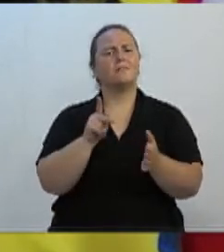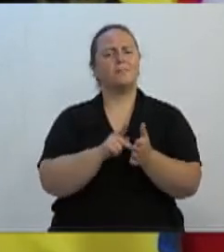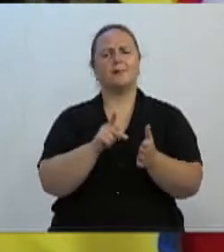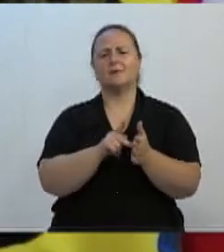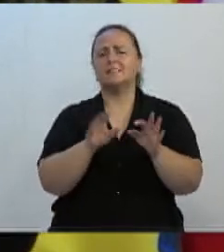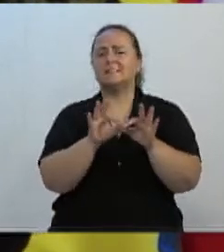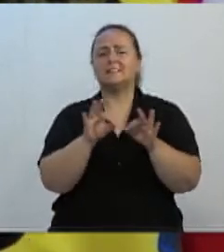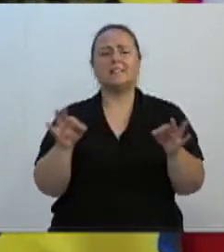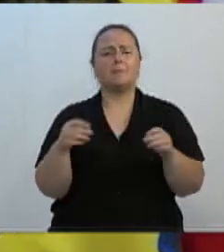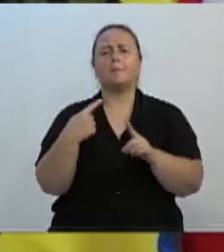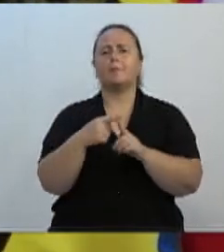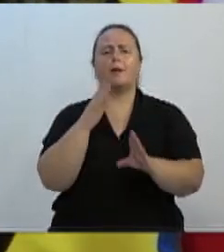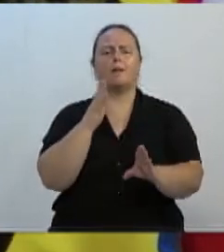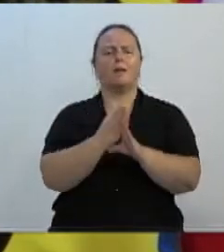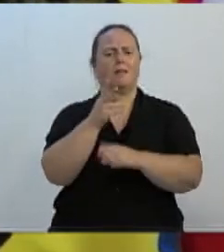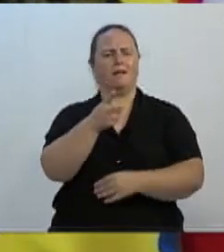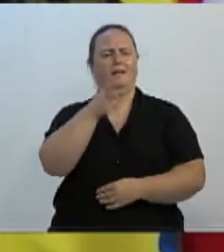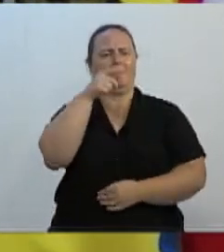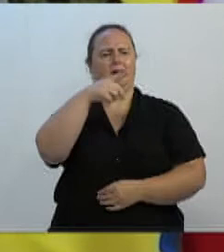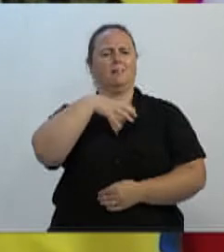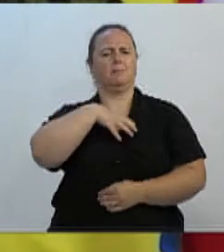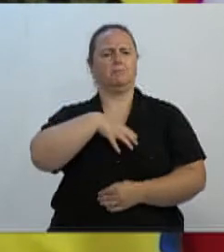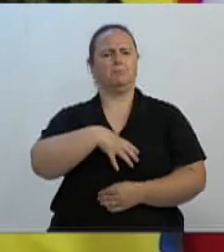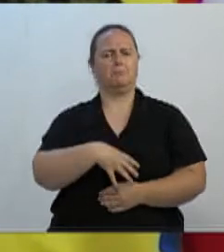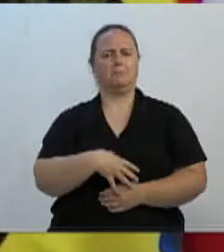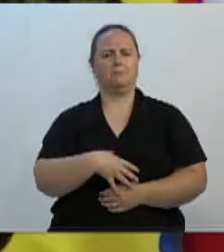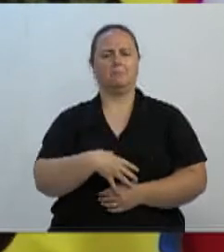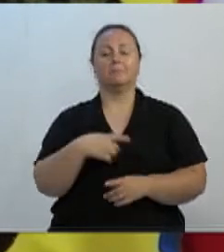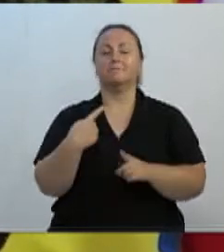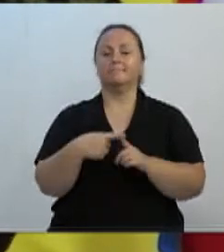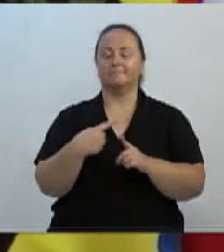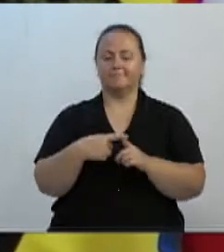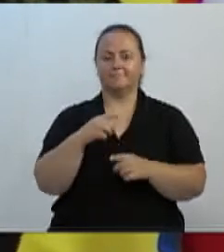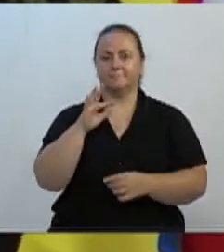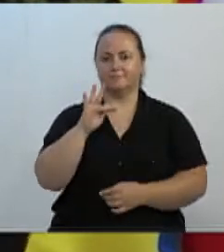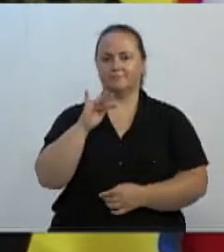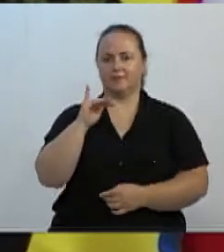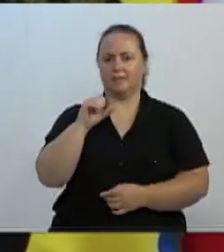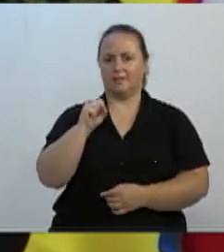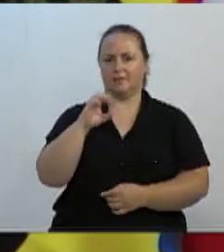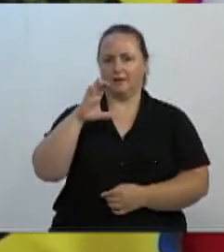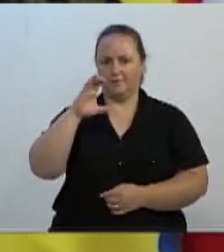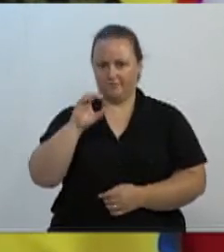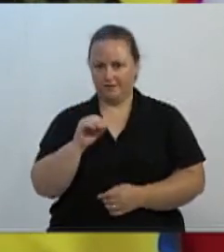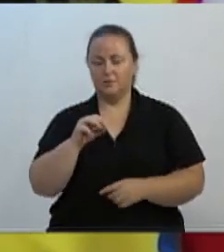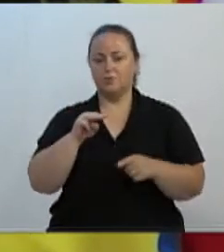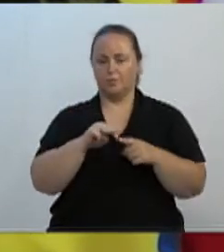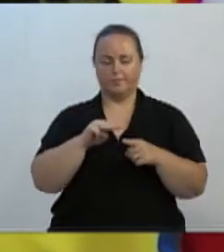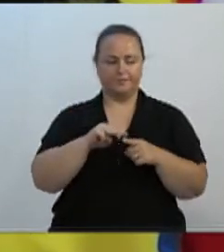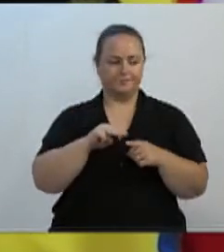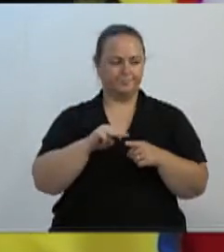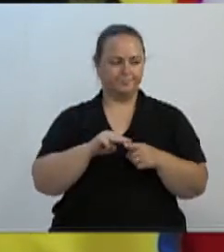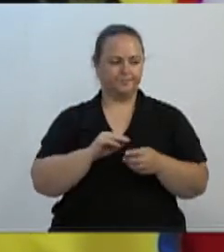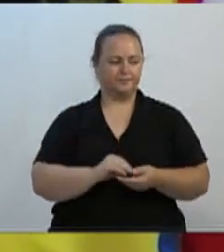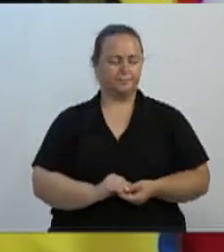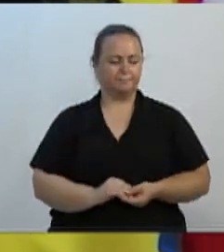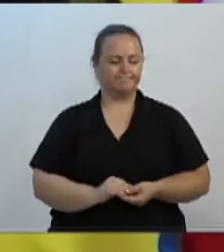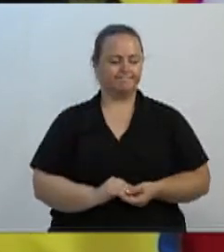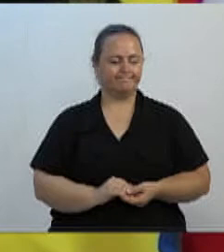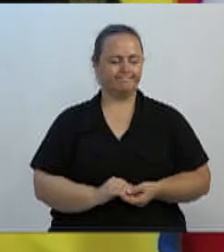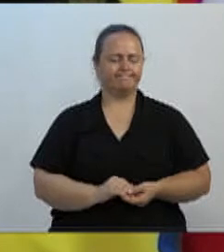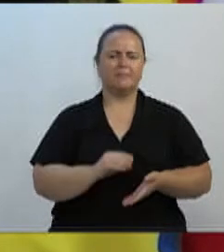Que é o quê? O equívoco que o fisco municipal pratica é no sentido de classificar